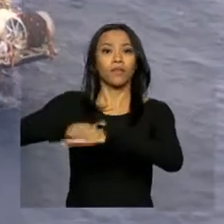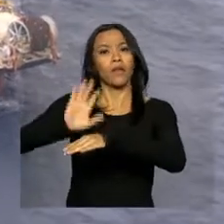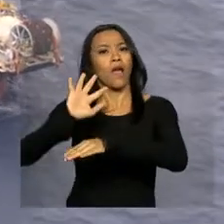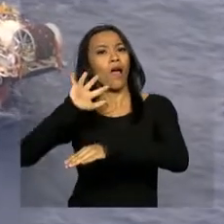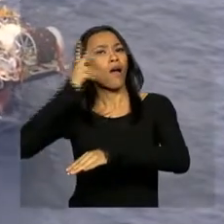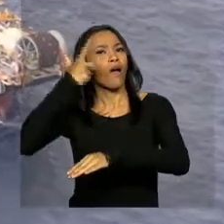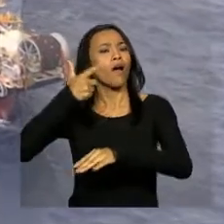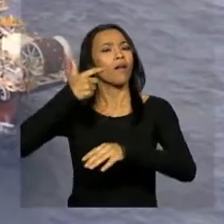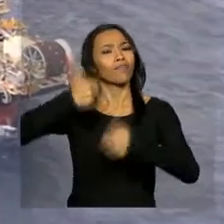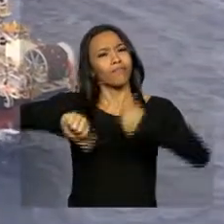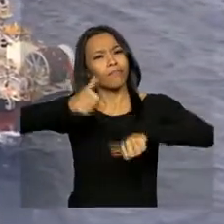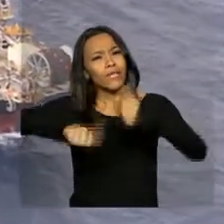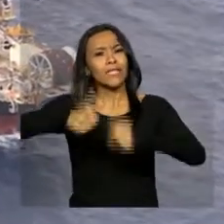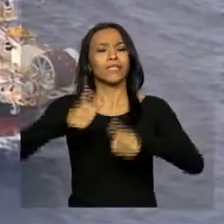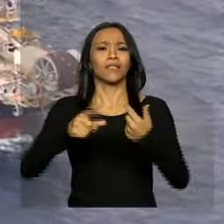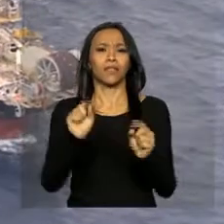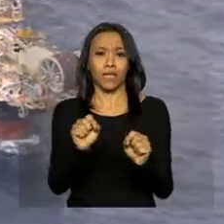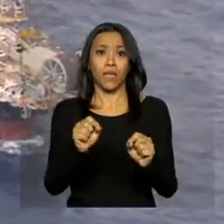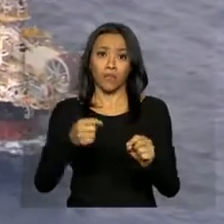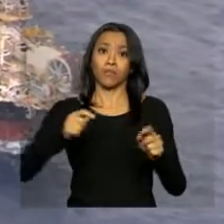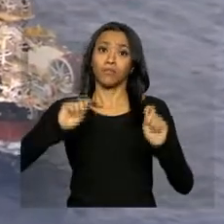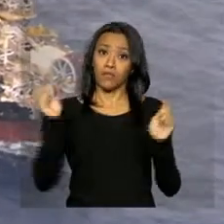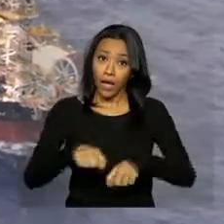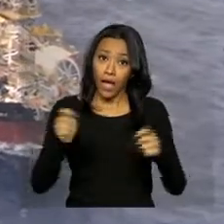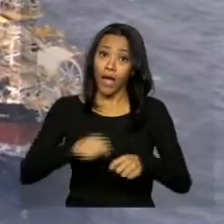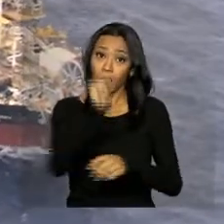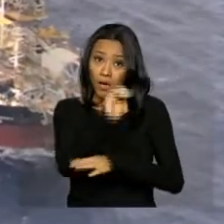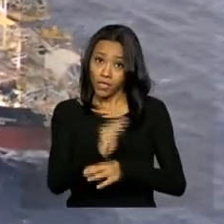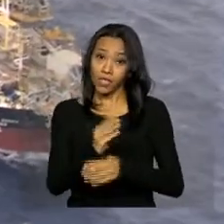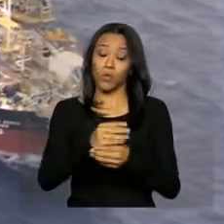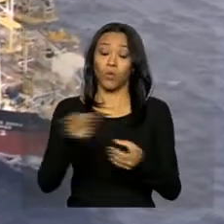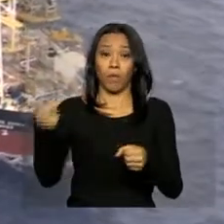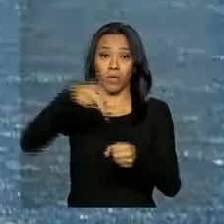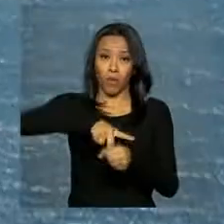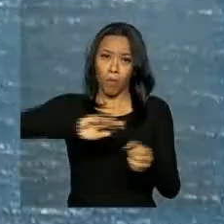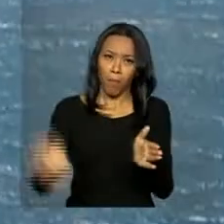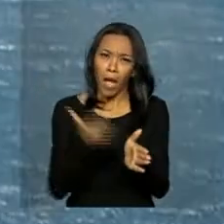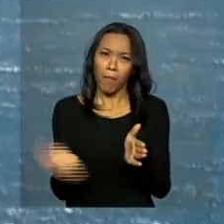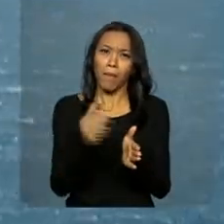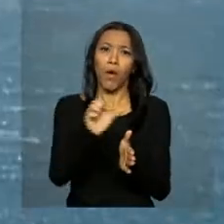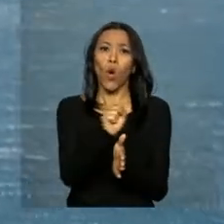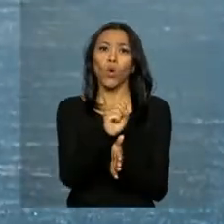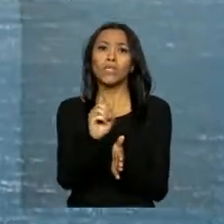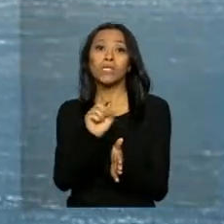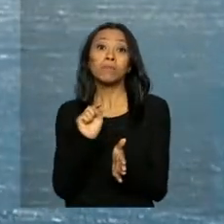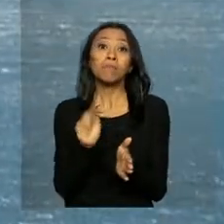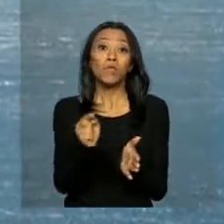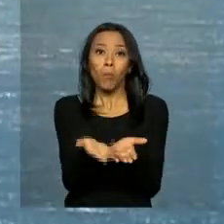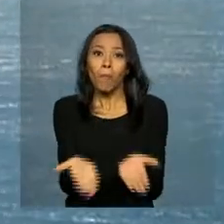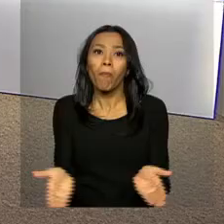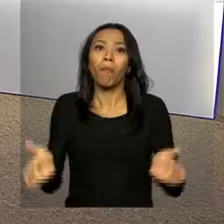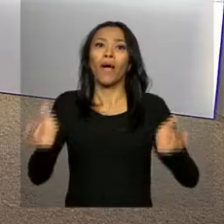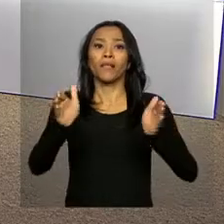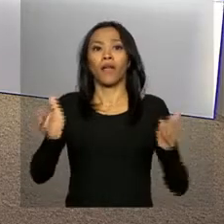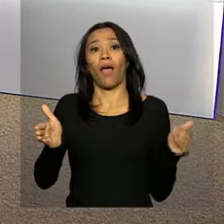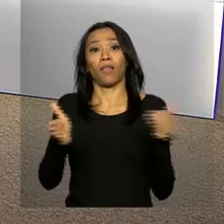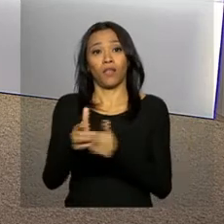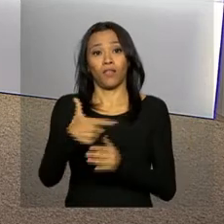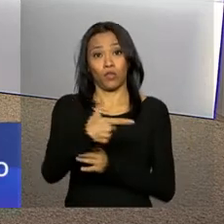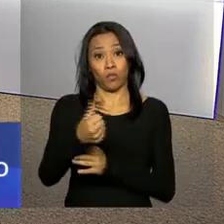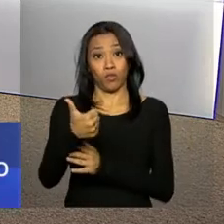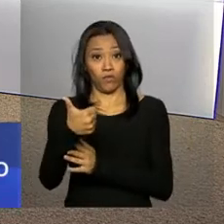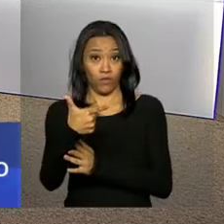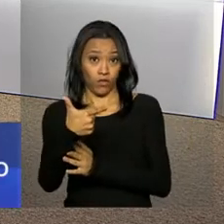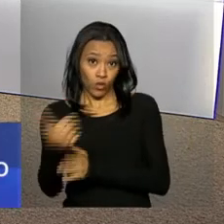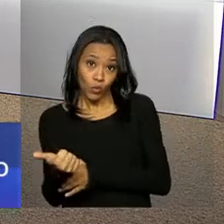Brasil vai ser capaz de aumentar a produção diária em cerca de 800 mil barris até 2021, quando a produção